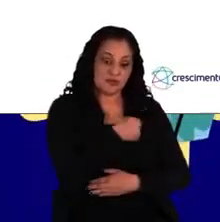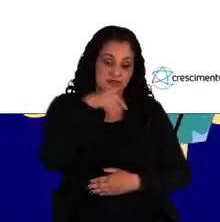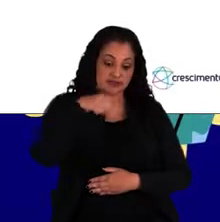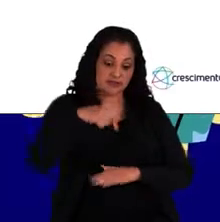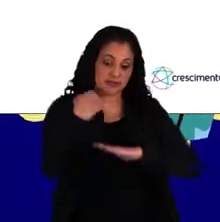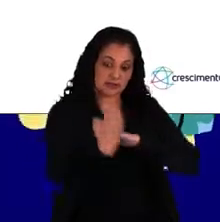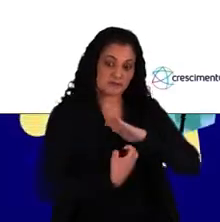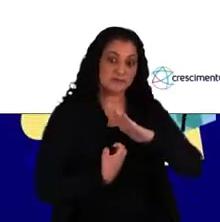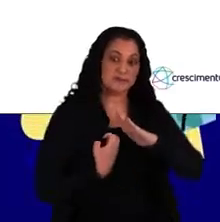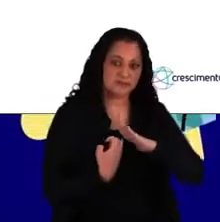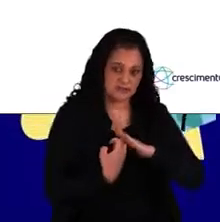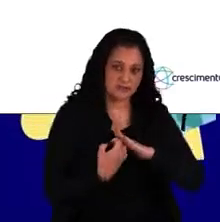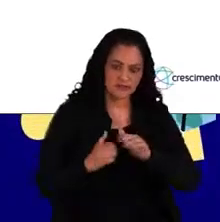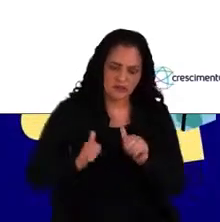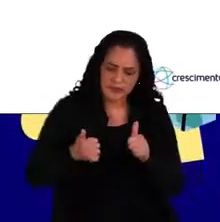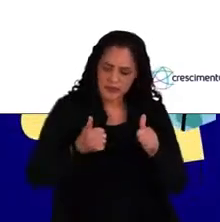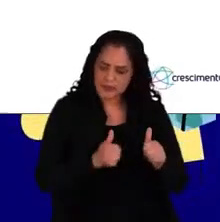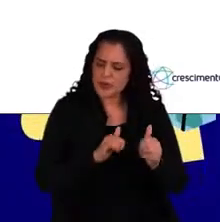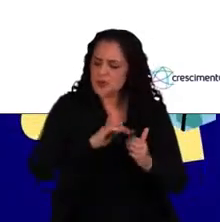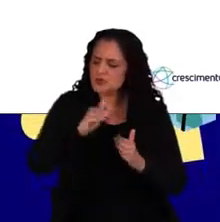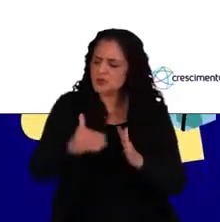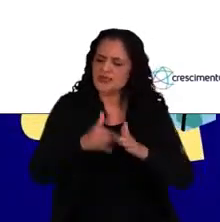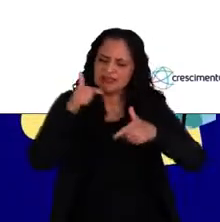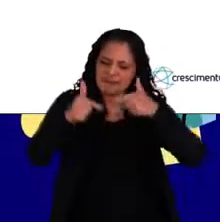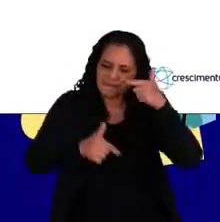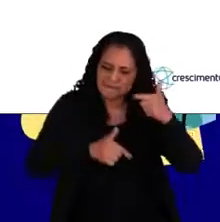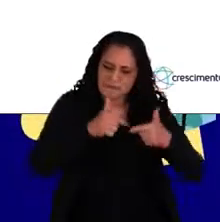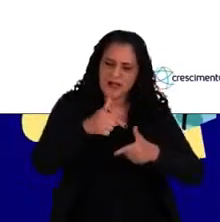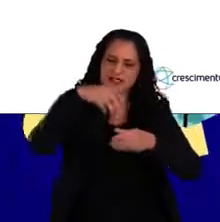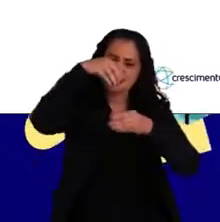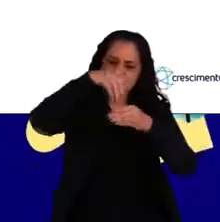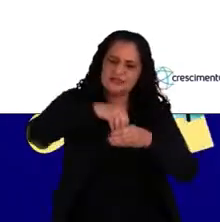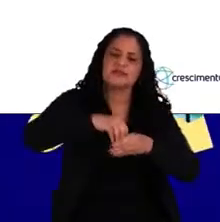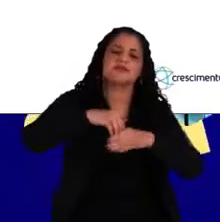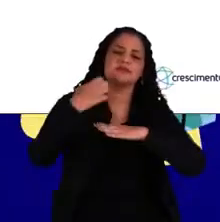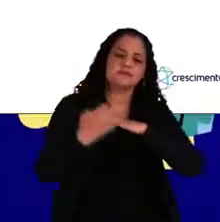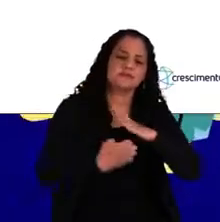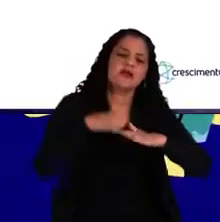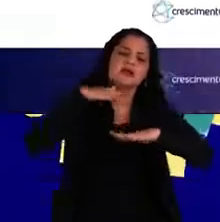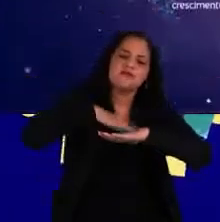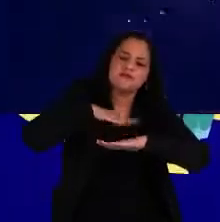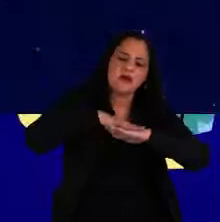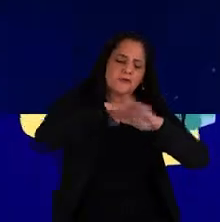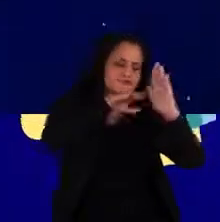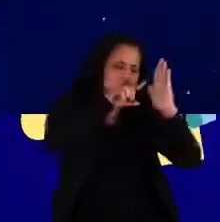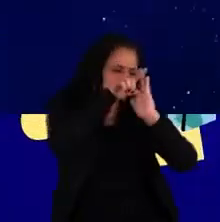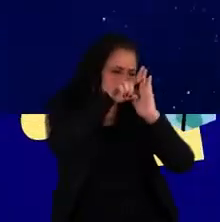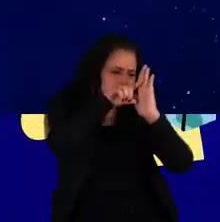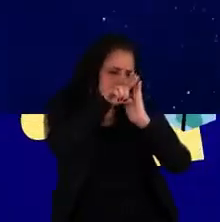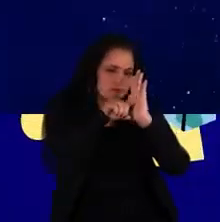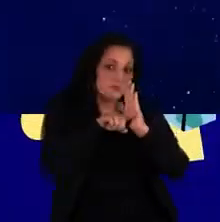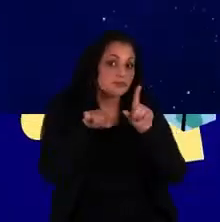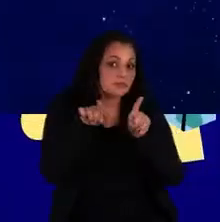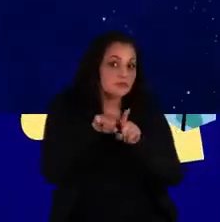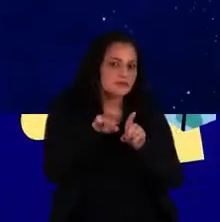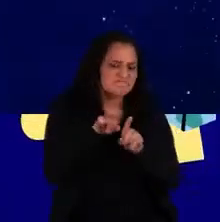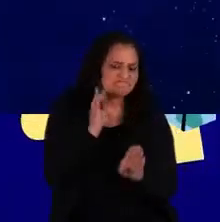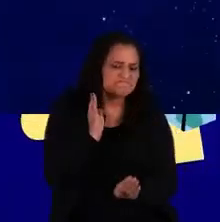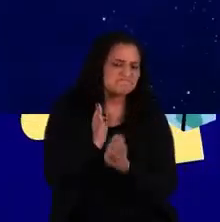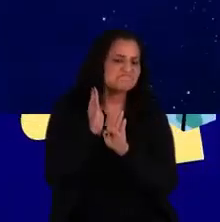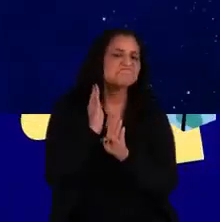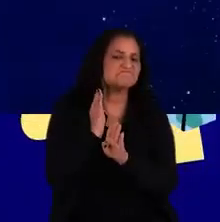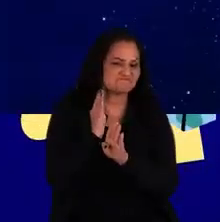acompanhado com todo o trabalho que a gente vem fazendo nas empresas, as pesquisas que a gente vem trazendo também, acabamos